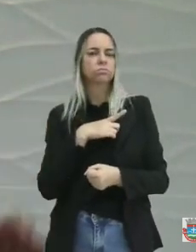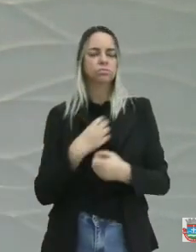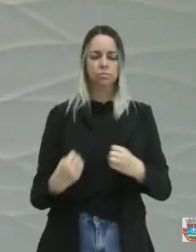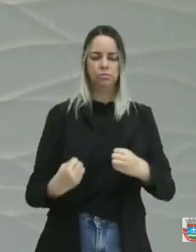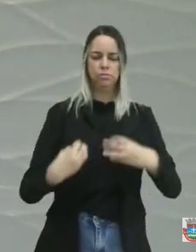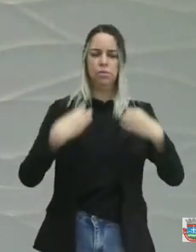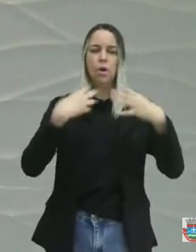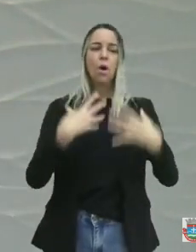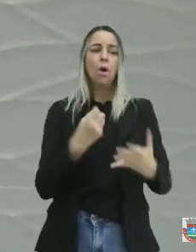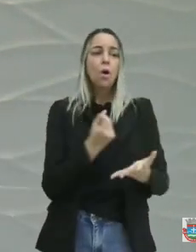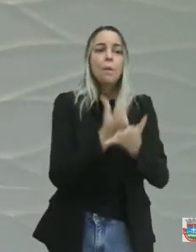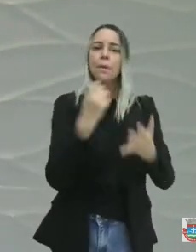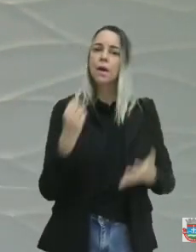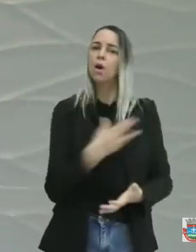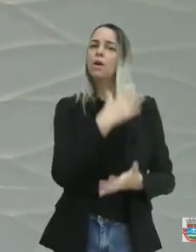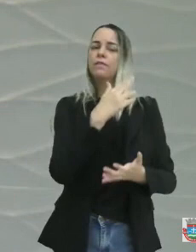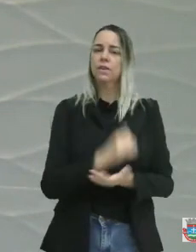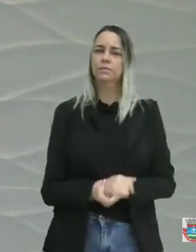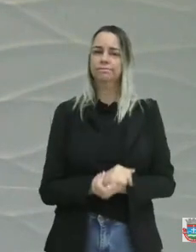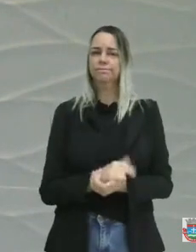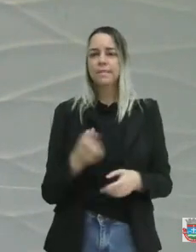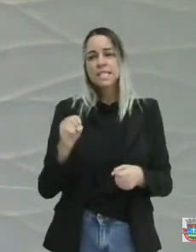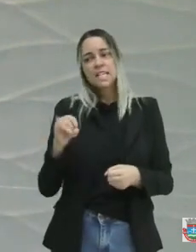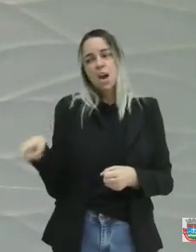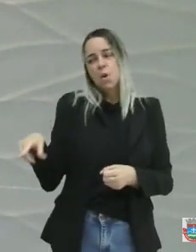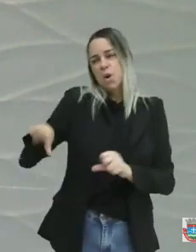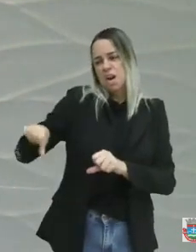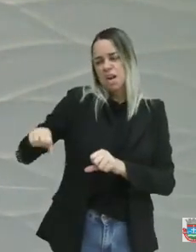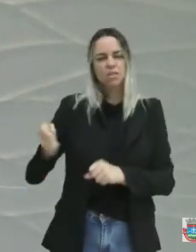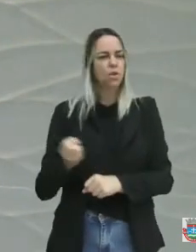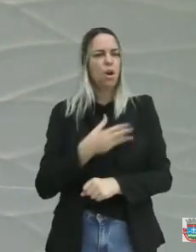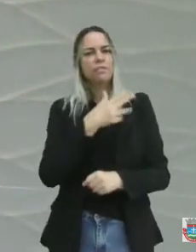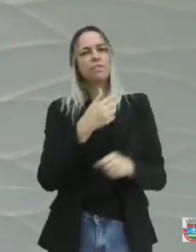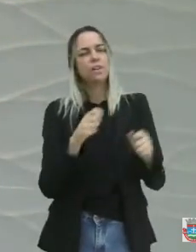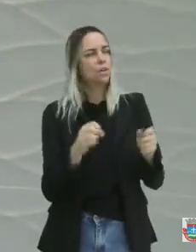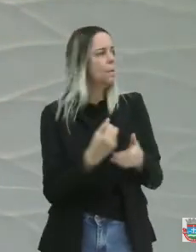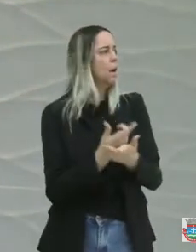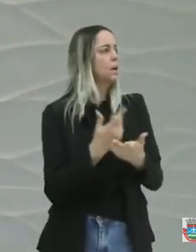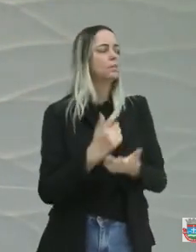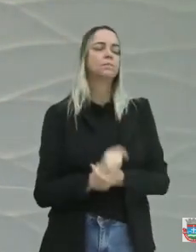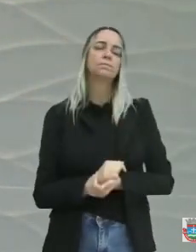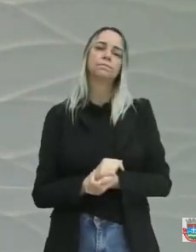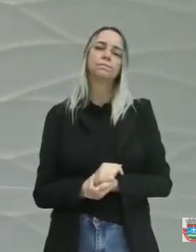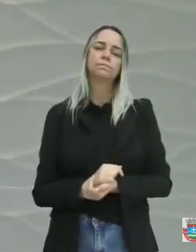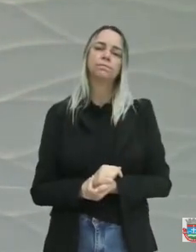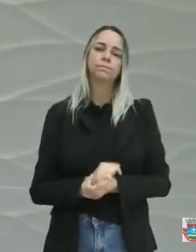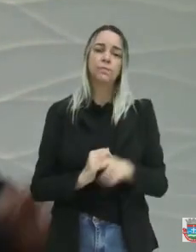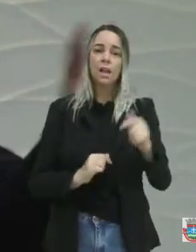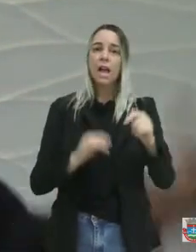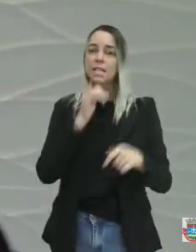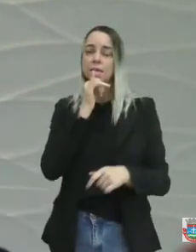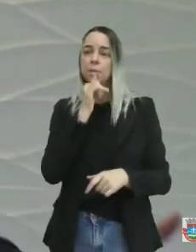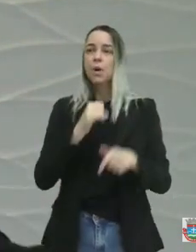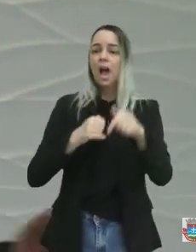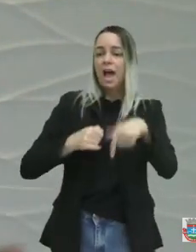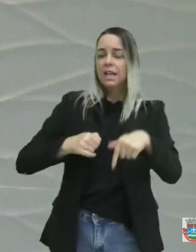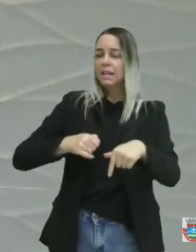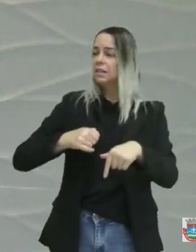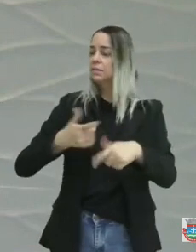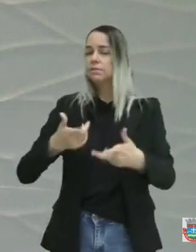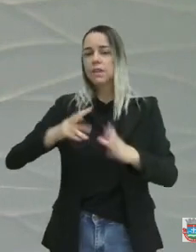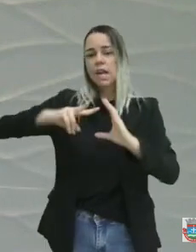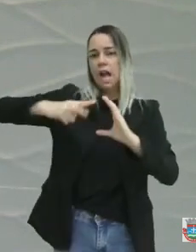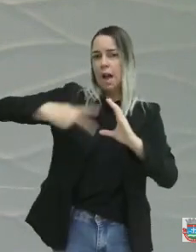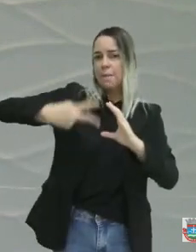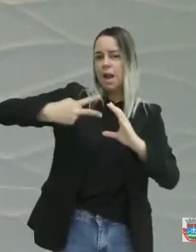-se outra se não presta mais. Se eu for esperar para consertar uma coisa nessa casa aqui, porque a gestão anterior deixou